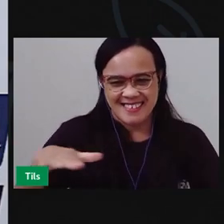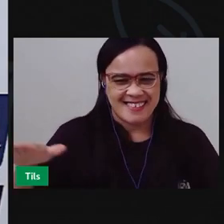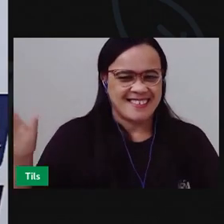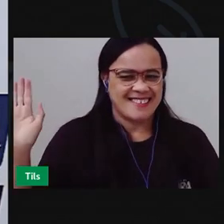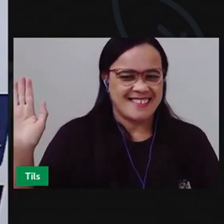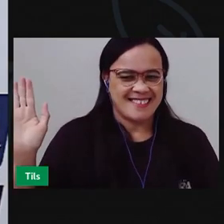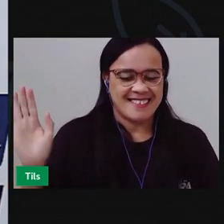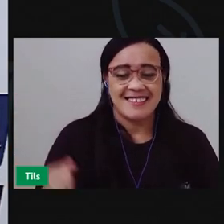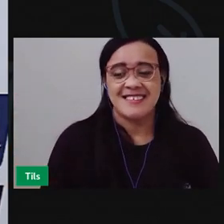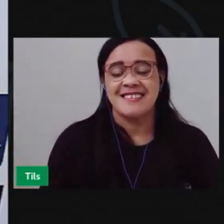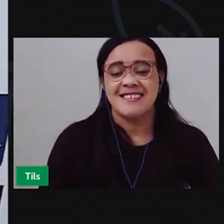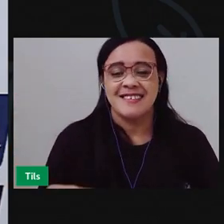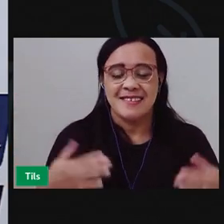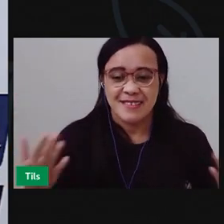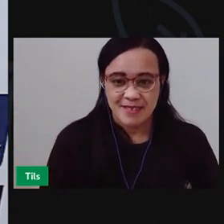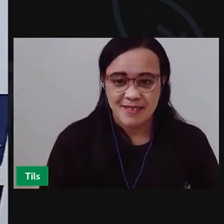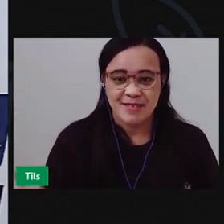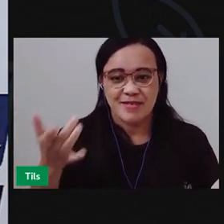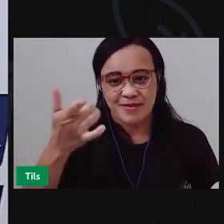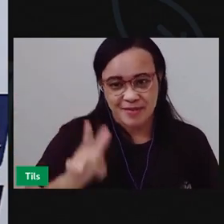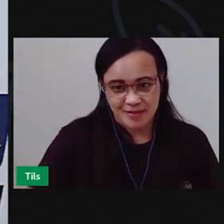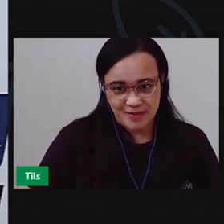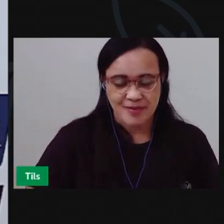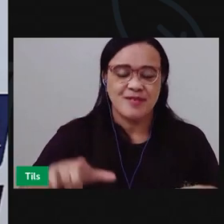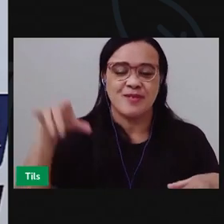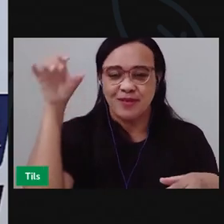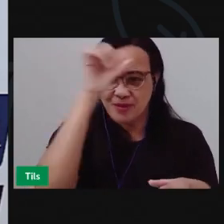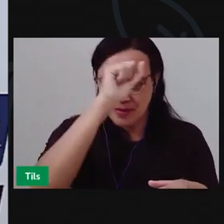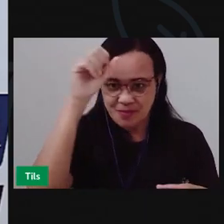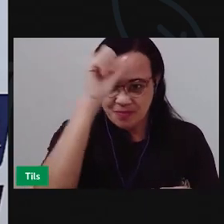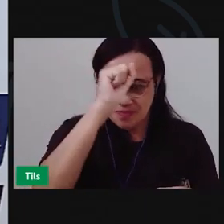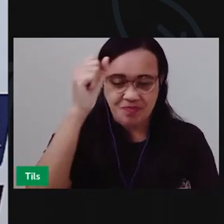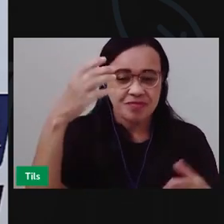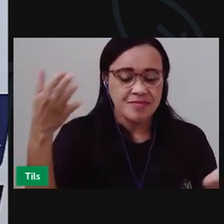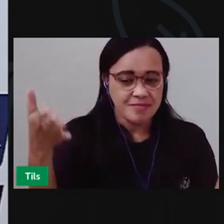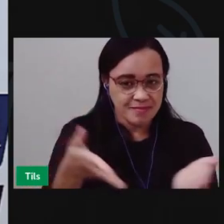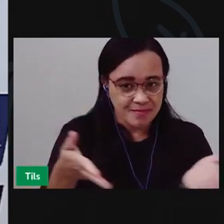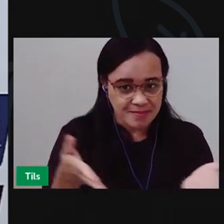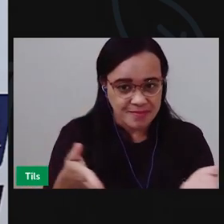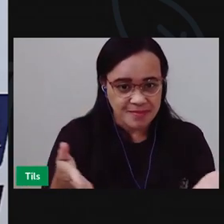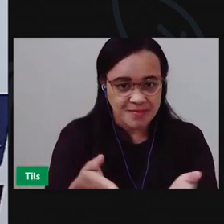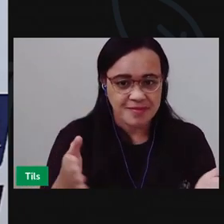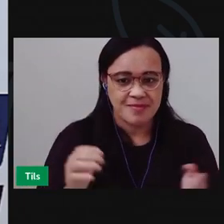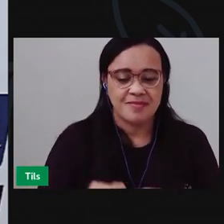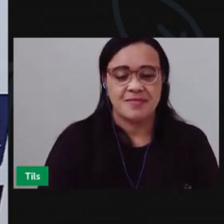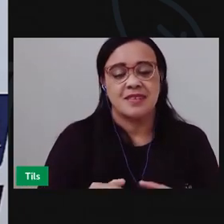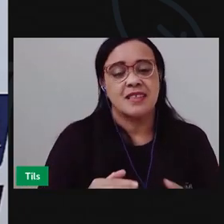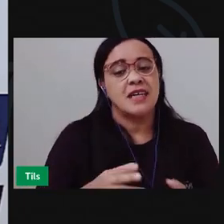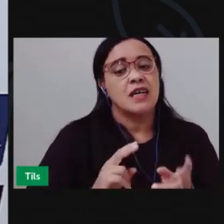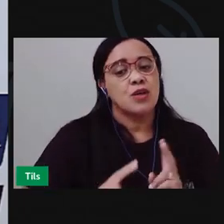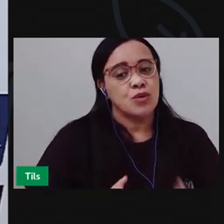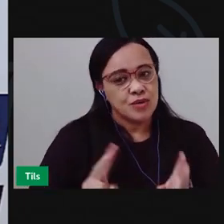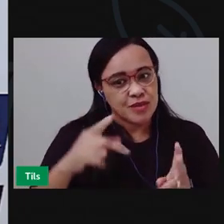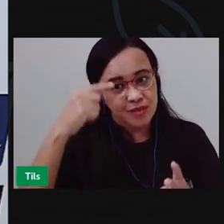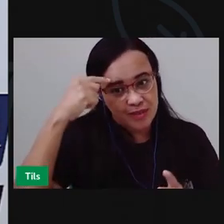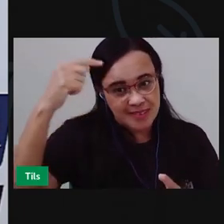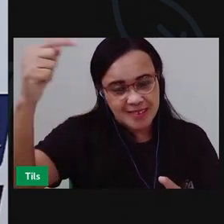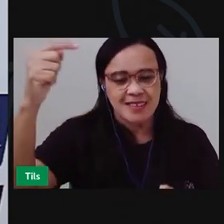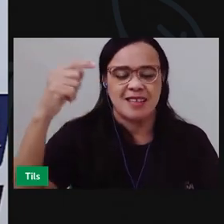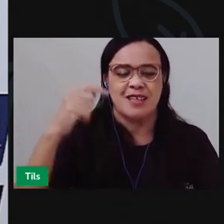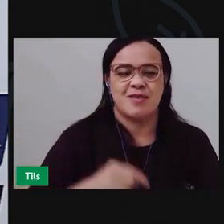Estamos agora em mais um momento de aprendizagem, continuando aqui a sequência do nosso percurso